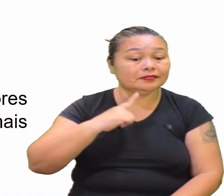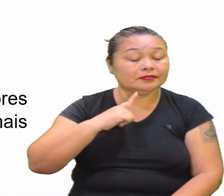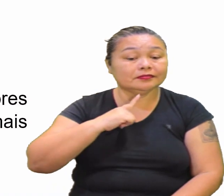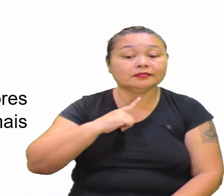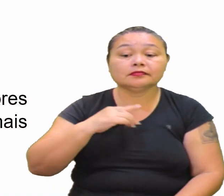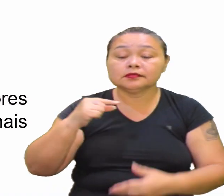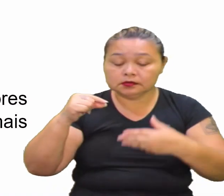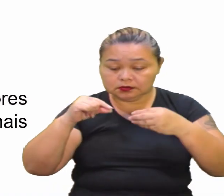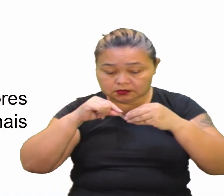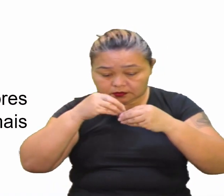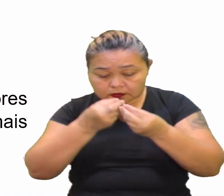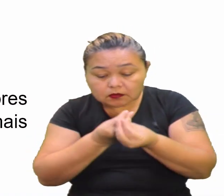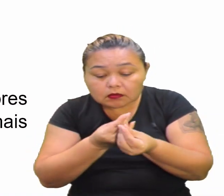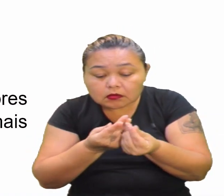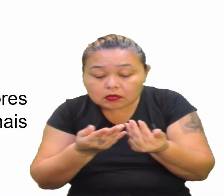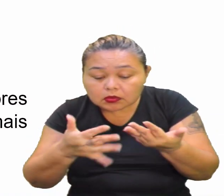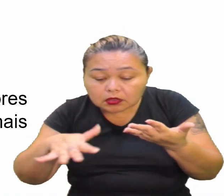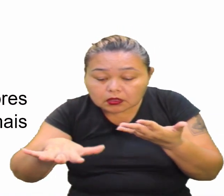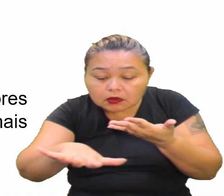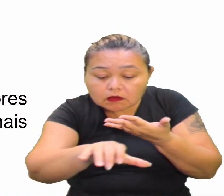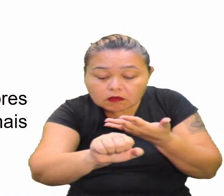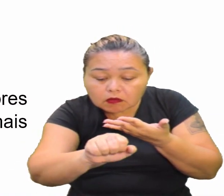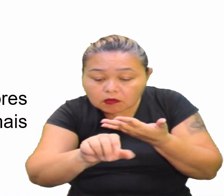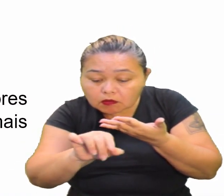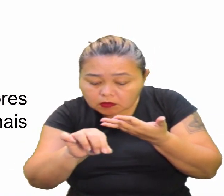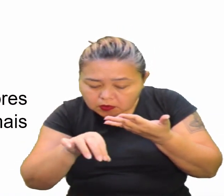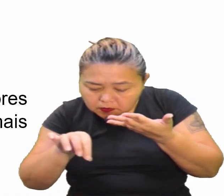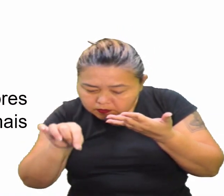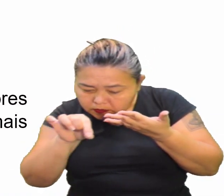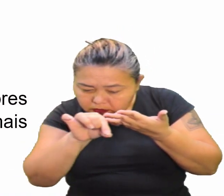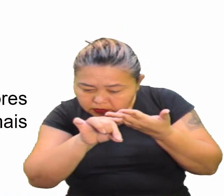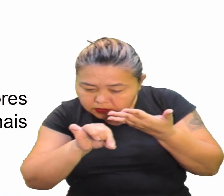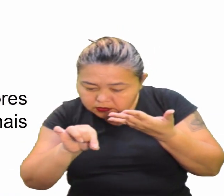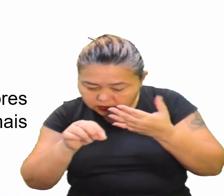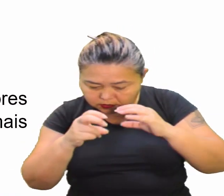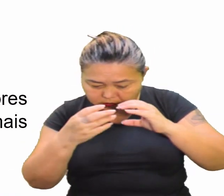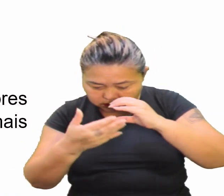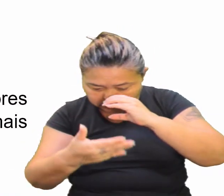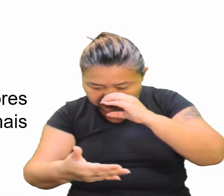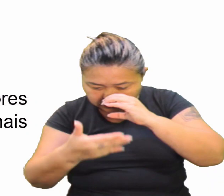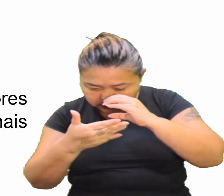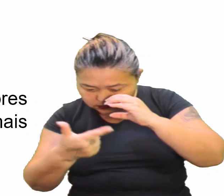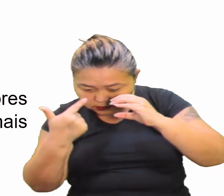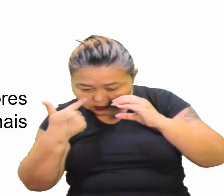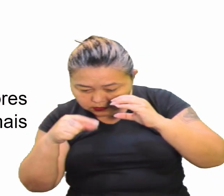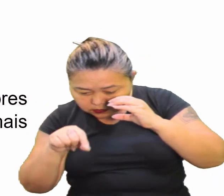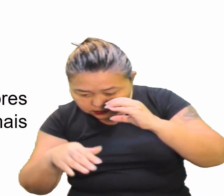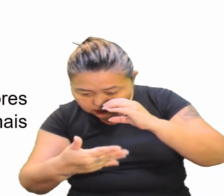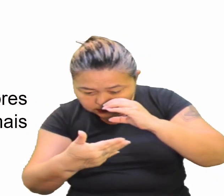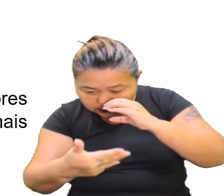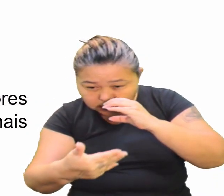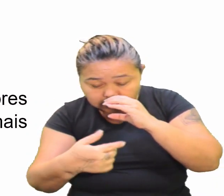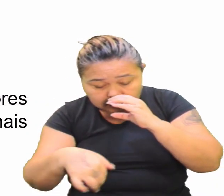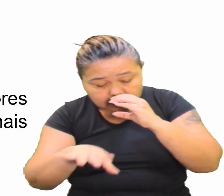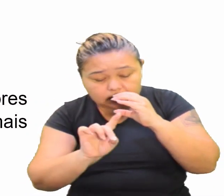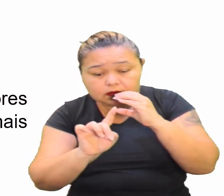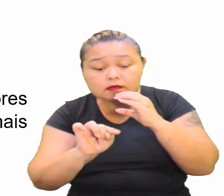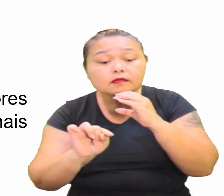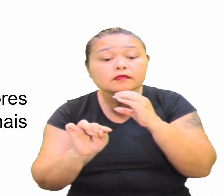organismos Micro-organismos Que vivem Que atuam no solo E esses micro-organismos Eles Eles